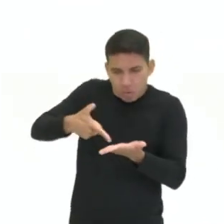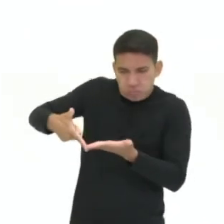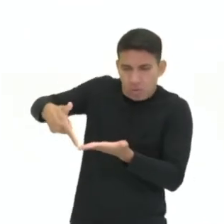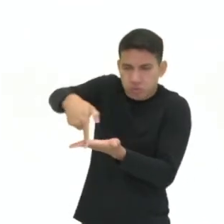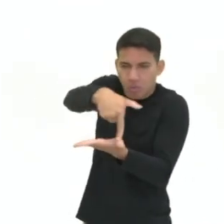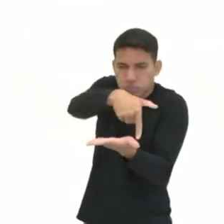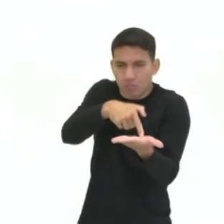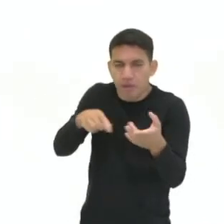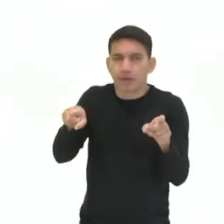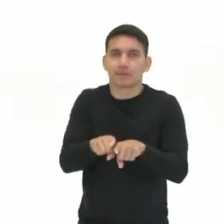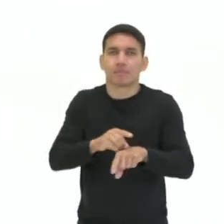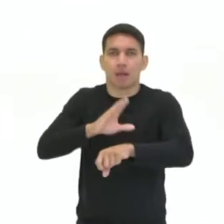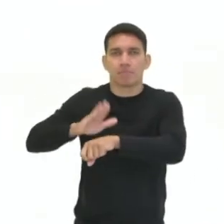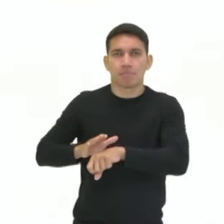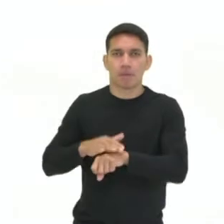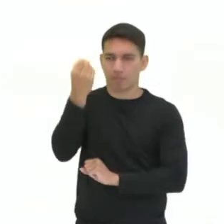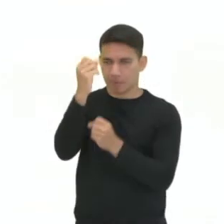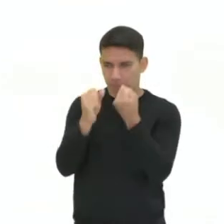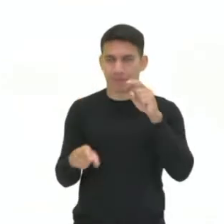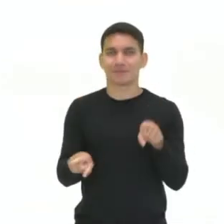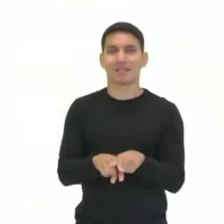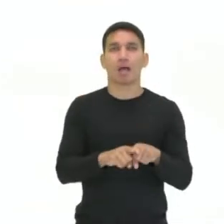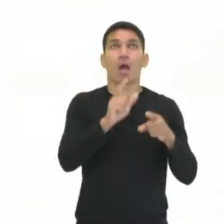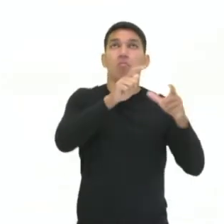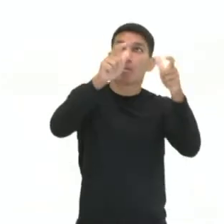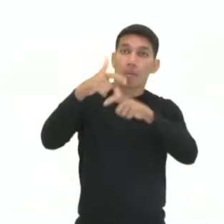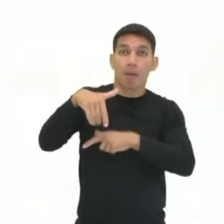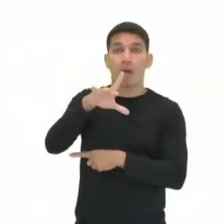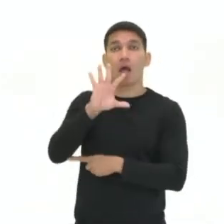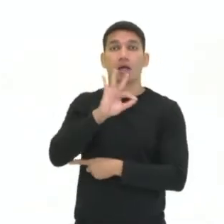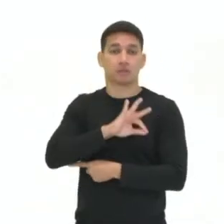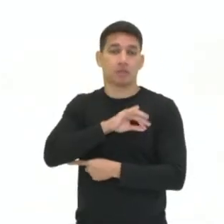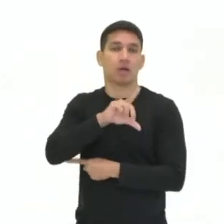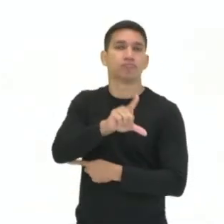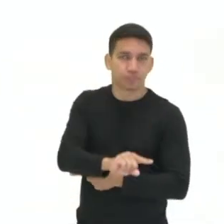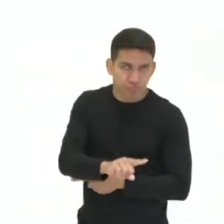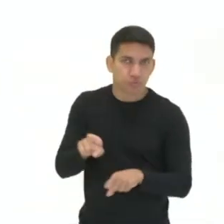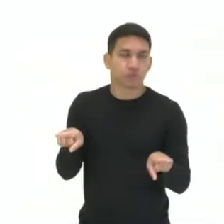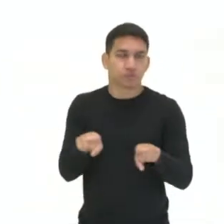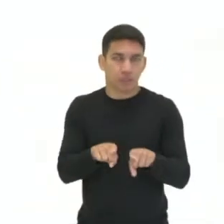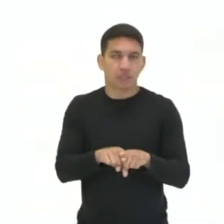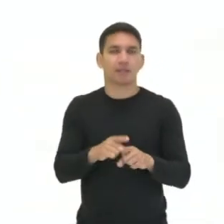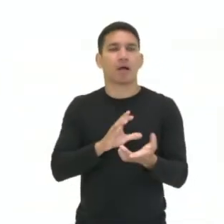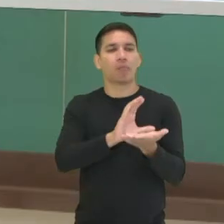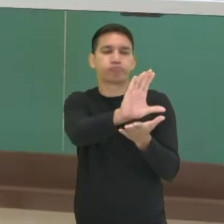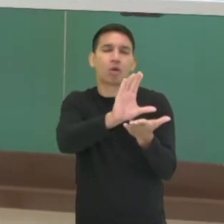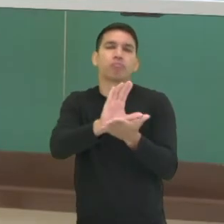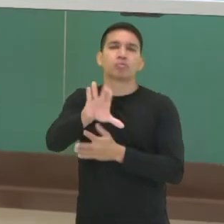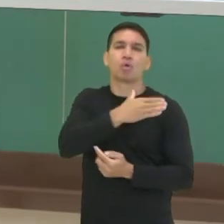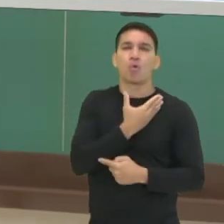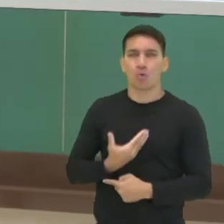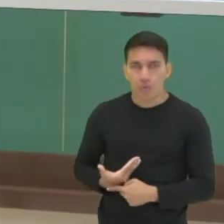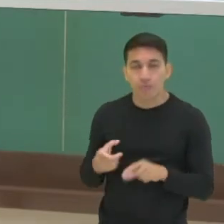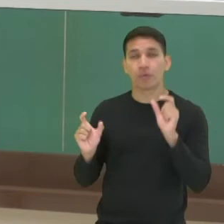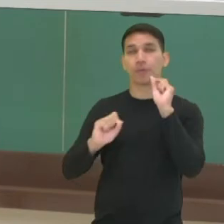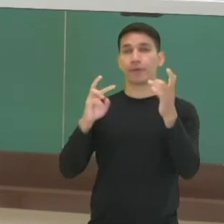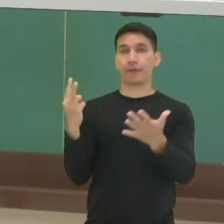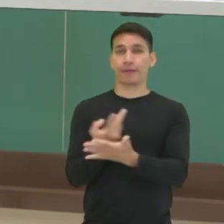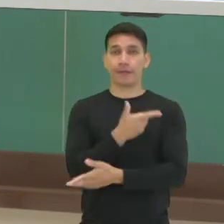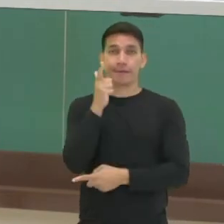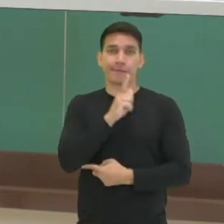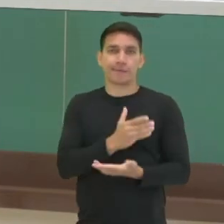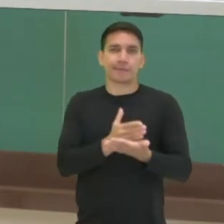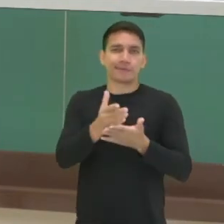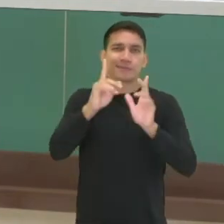também com a mão de obra mais barata em outras regiões e assim por diante, incentivos fiscais também, o governo então passou